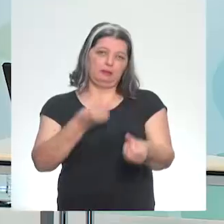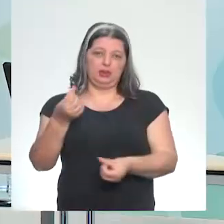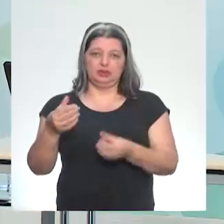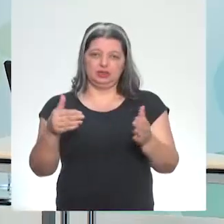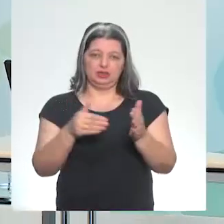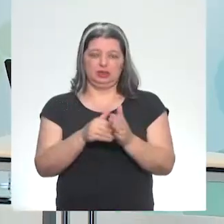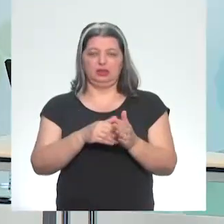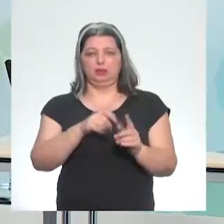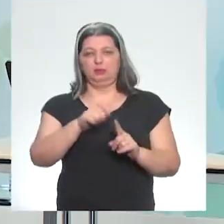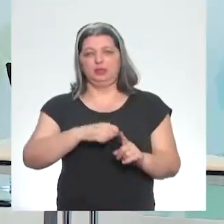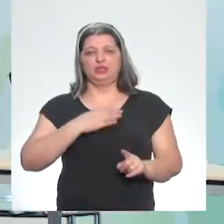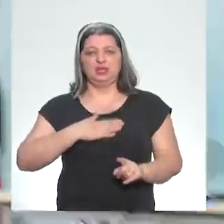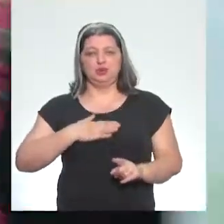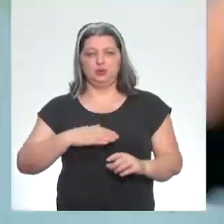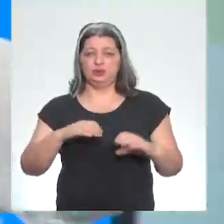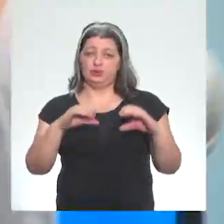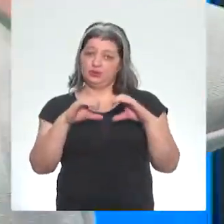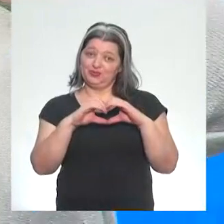agosto.